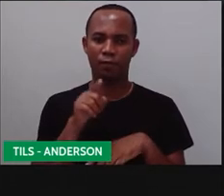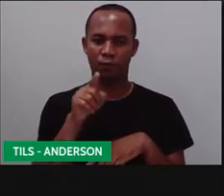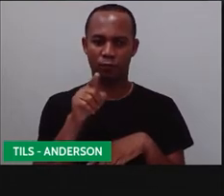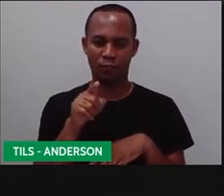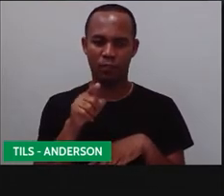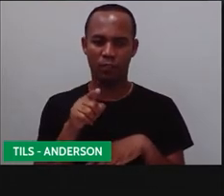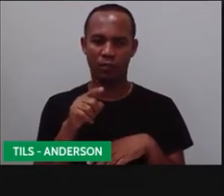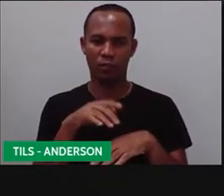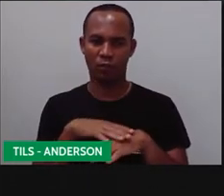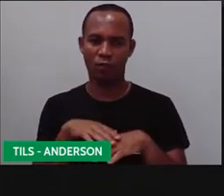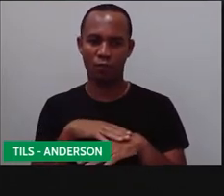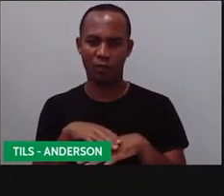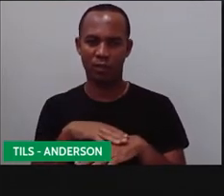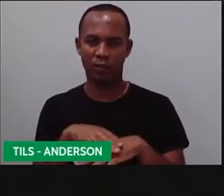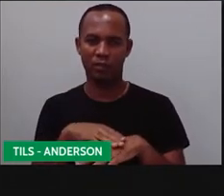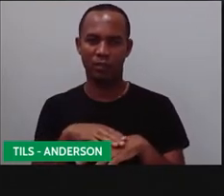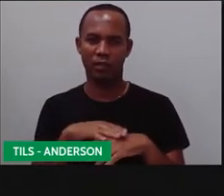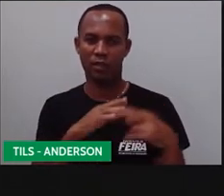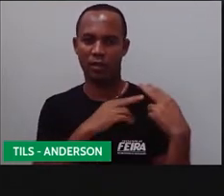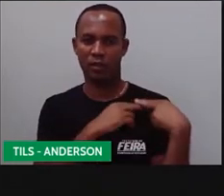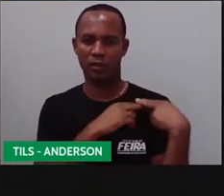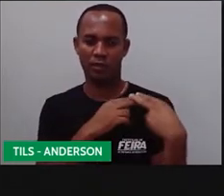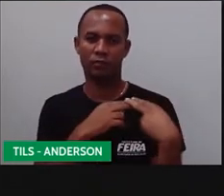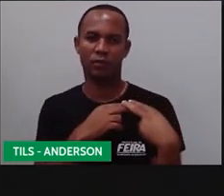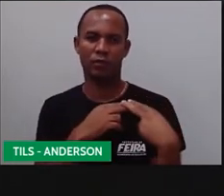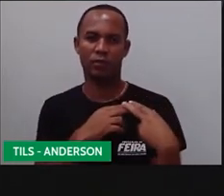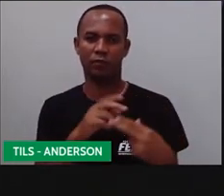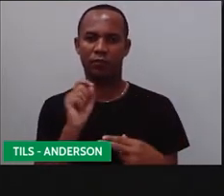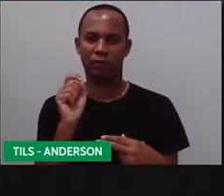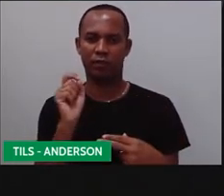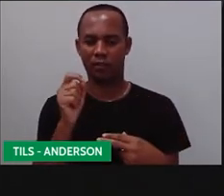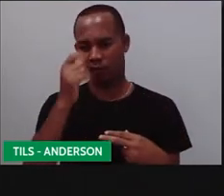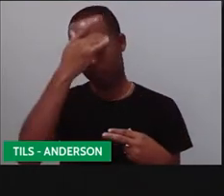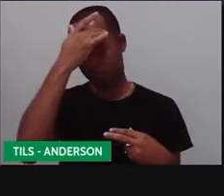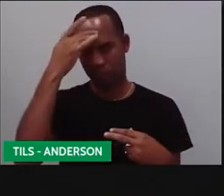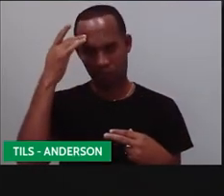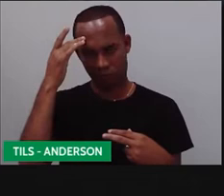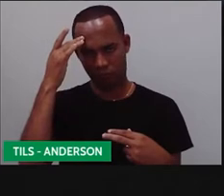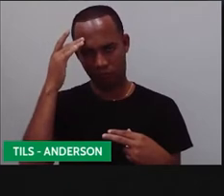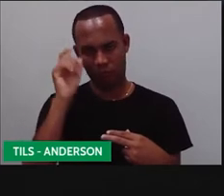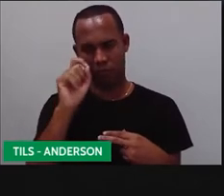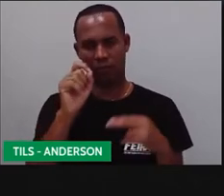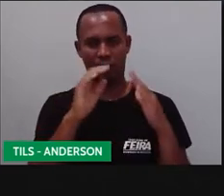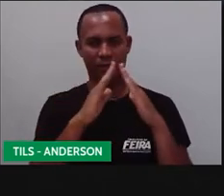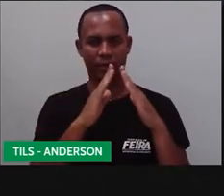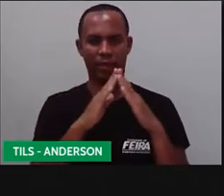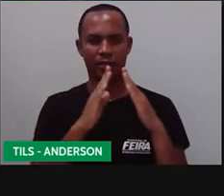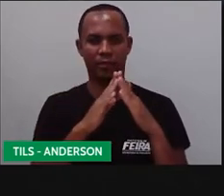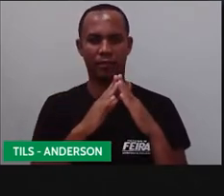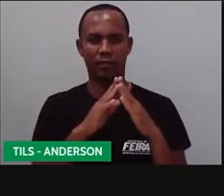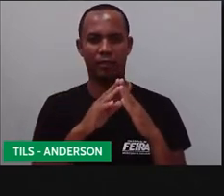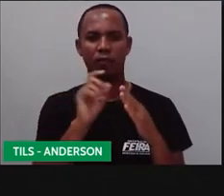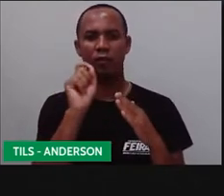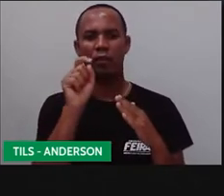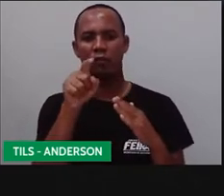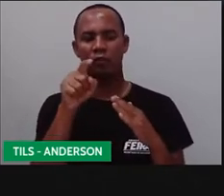aí com o seu responsável, né, com o seu irmãozinho, com as pessoas que moram aí na sua casa, você está o quê?